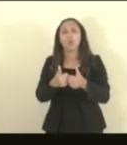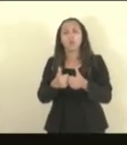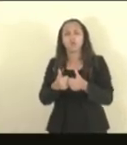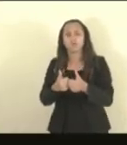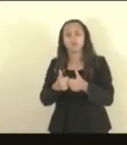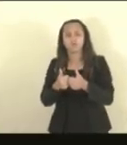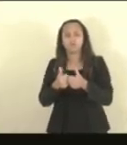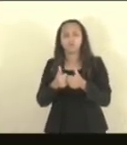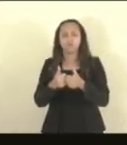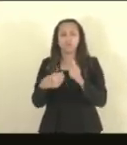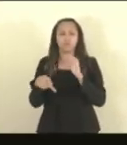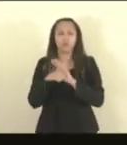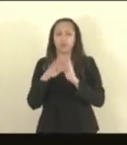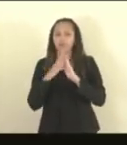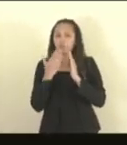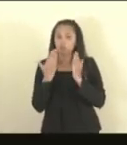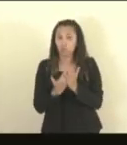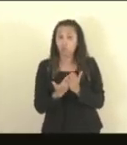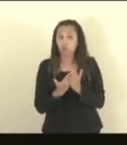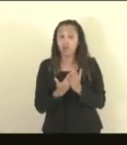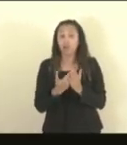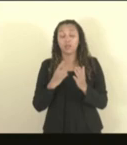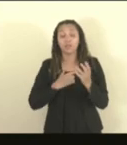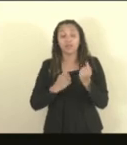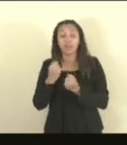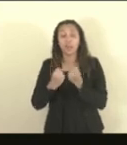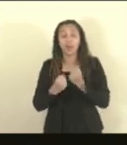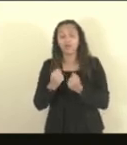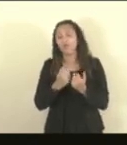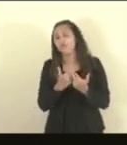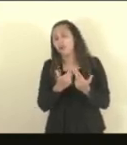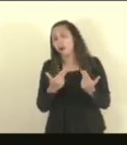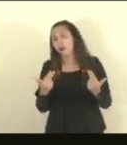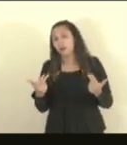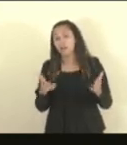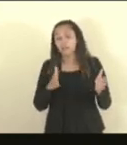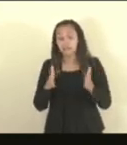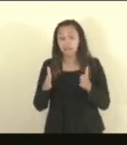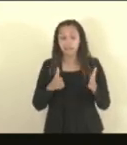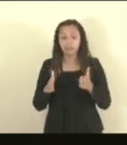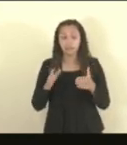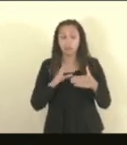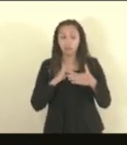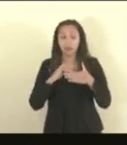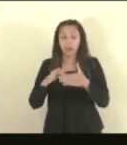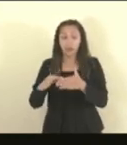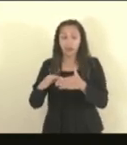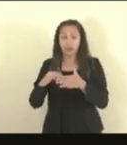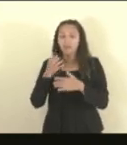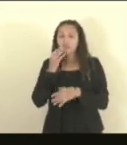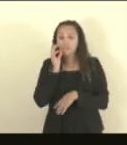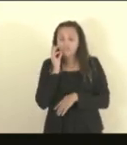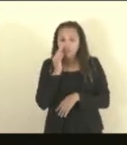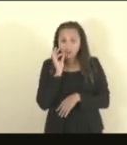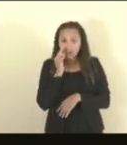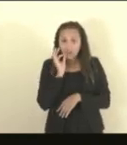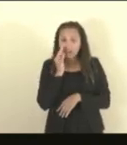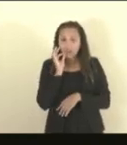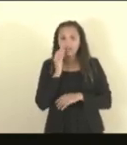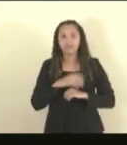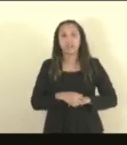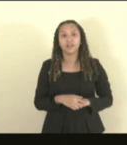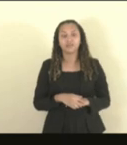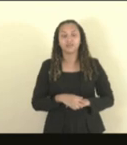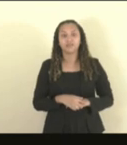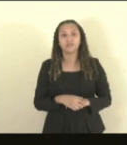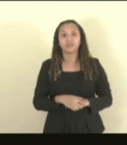de muitos veículos que, nessa época de safra, eles transportam, inclusive, os trabalhadores rurais e estão